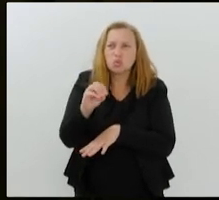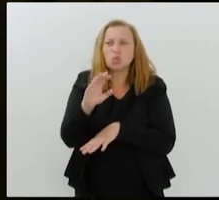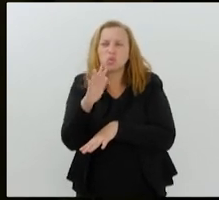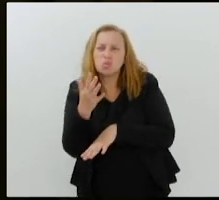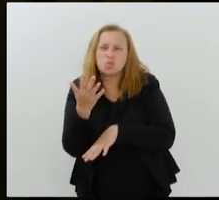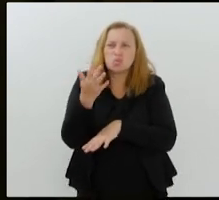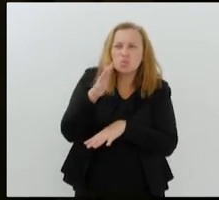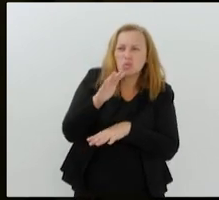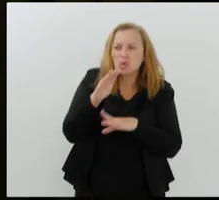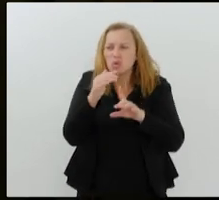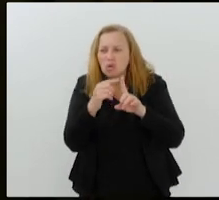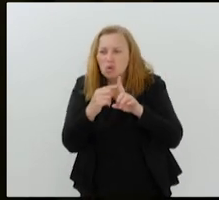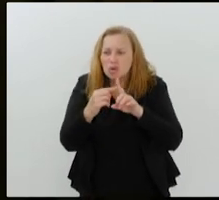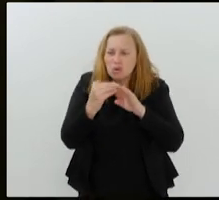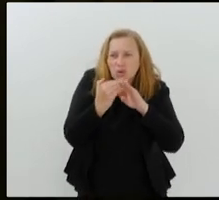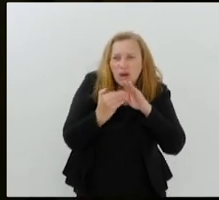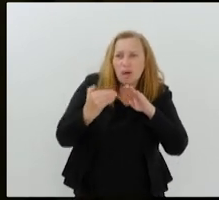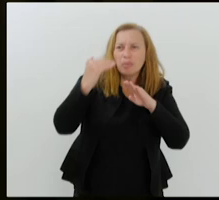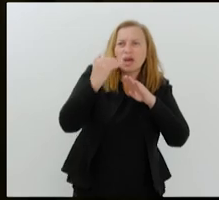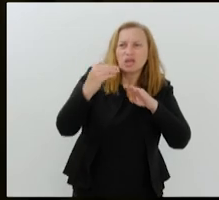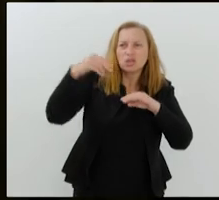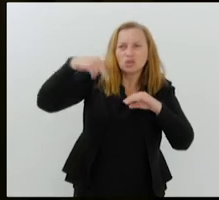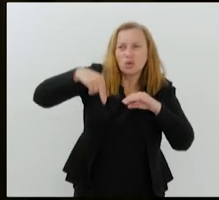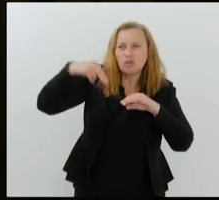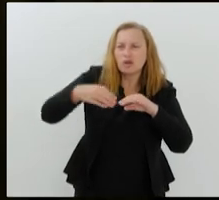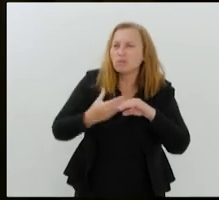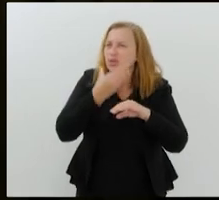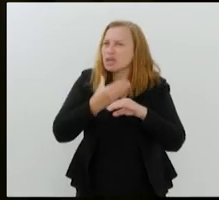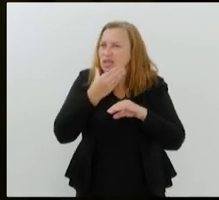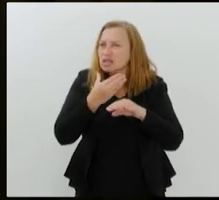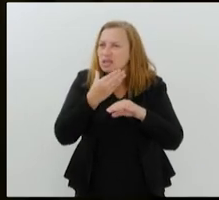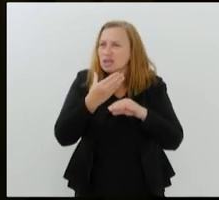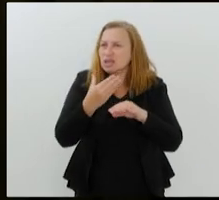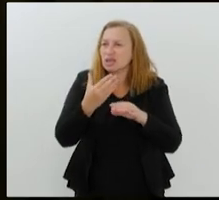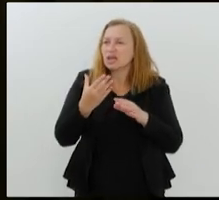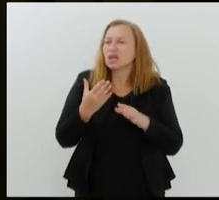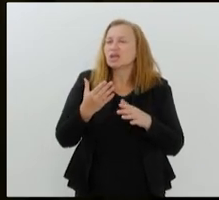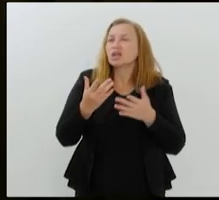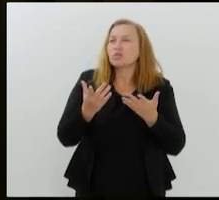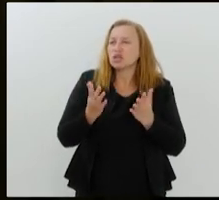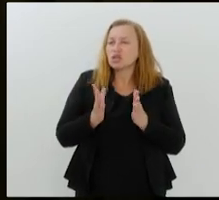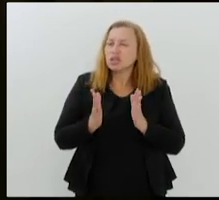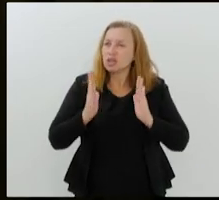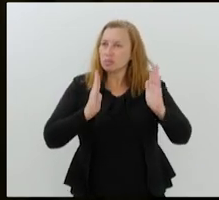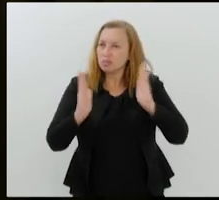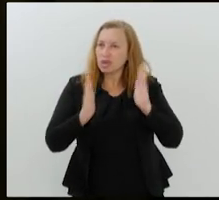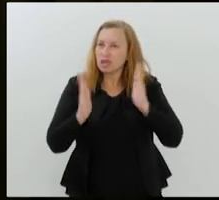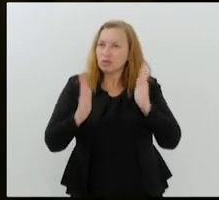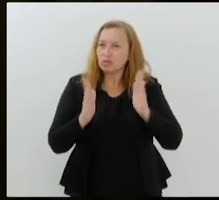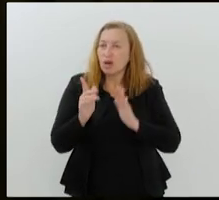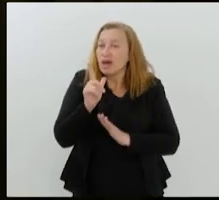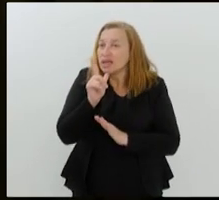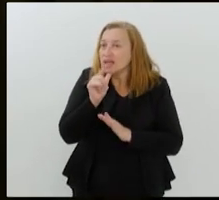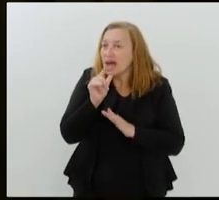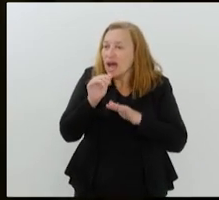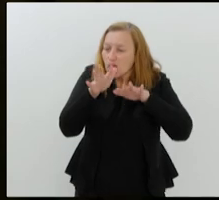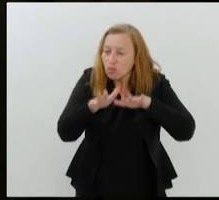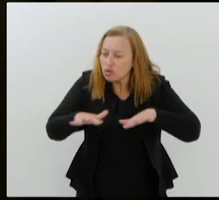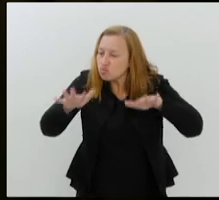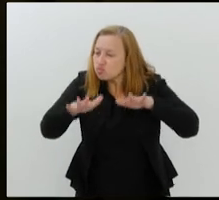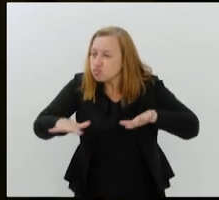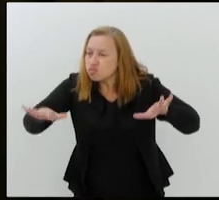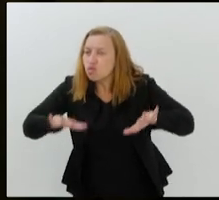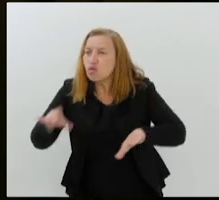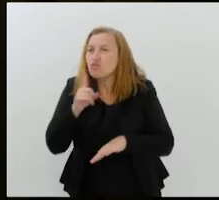um pouquinho acima da média, nos meses de novembro e dezembro, porque a gente está indo para uma chamada laninha. Isso deve fazer com que as temperaturas fiquem um pouco mais